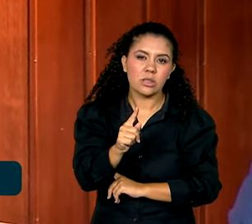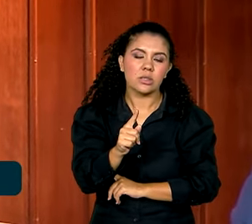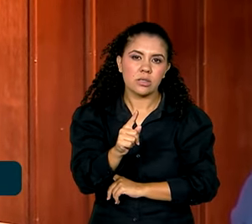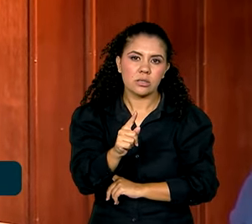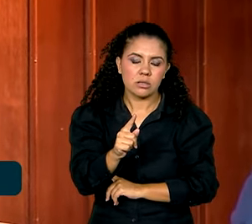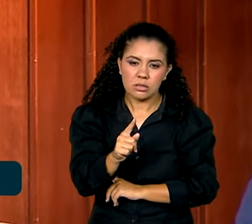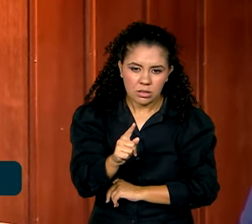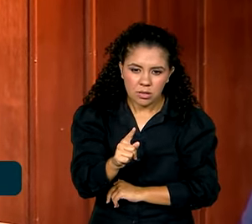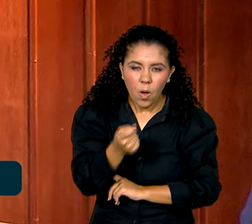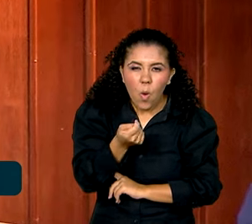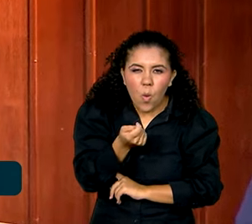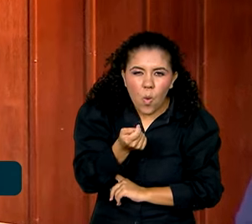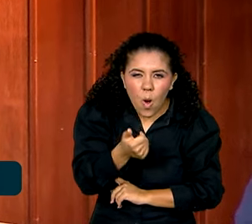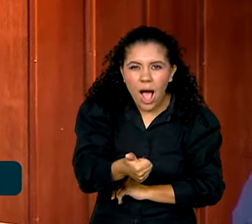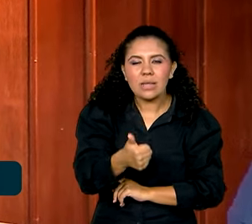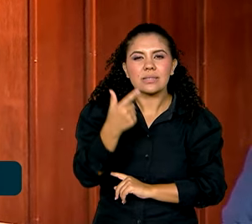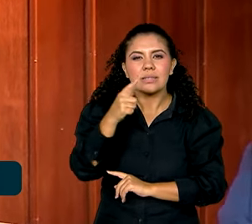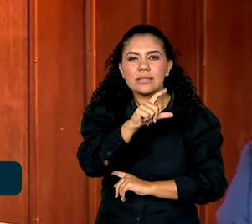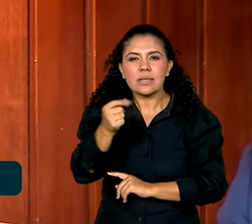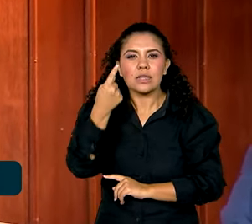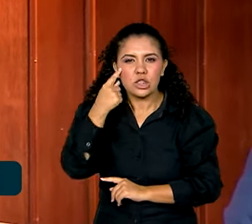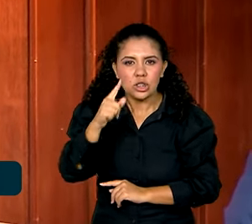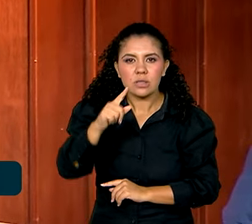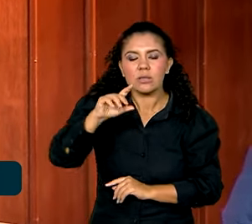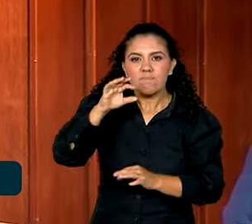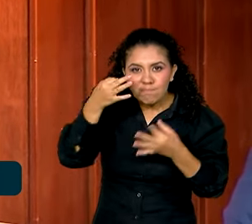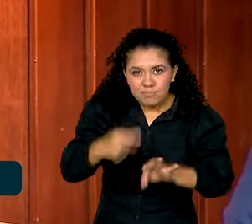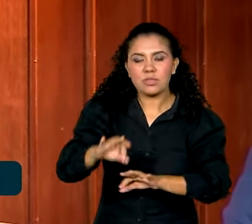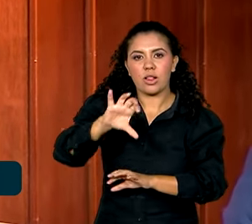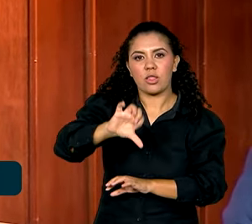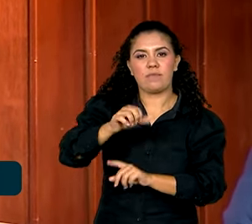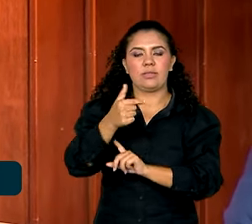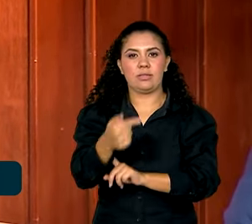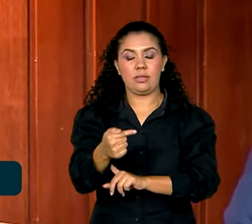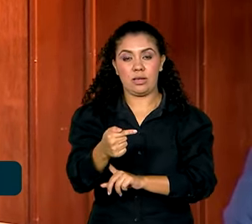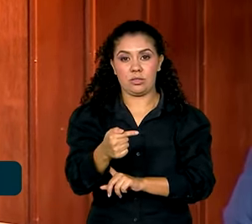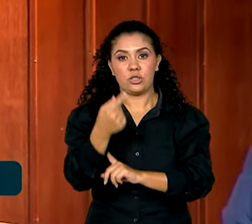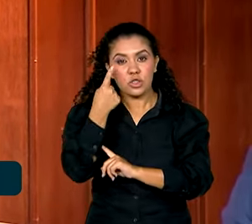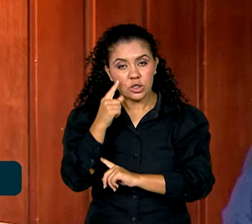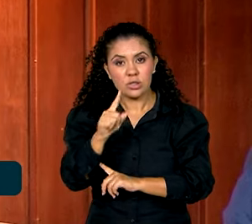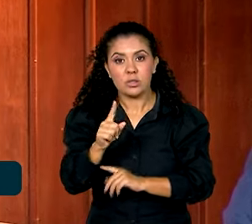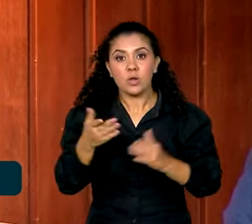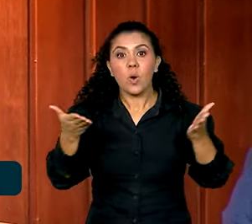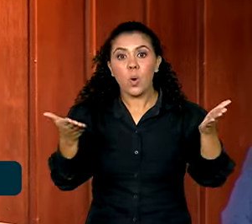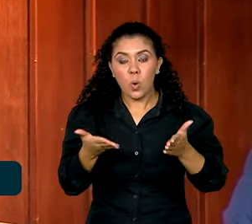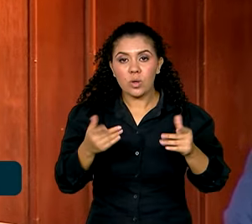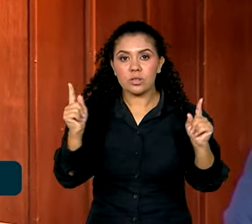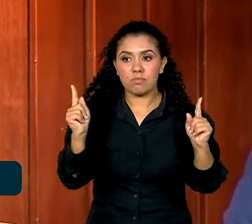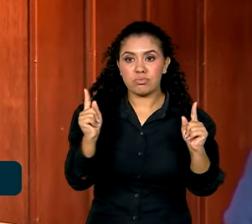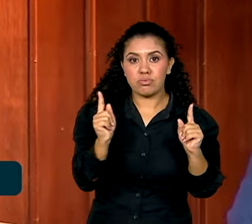Quase 100 dias. Quase 100 dias, 97 dias. Hoje está chegando perto dos 45,